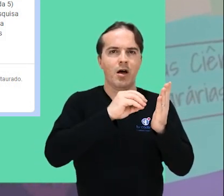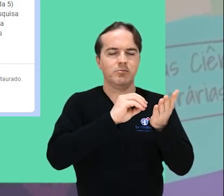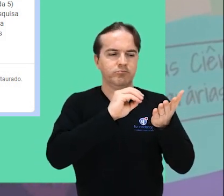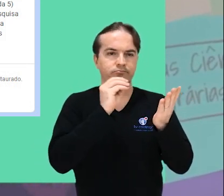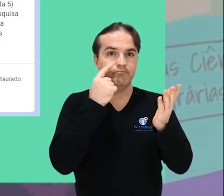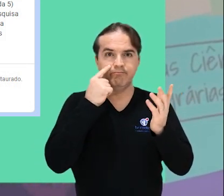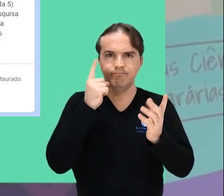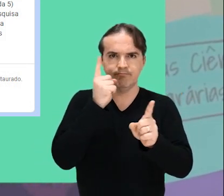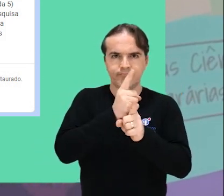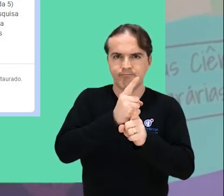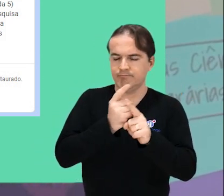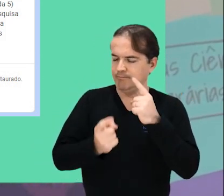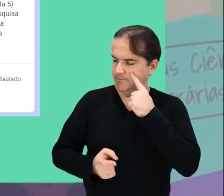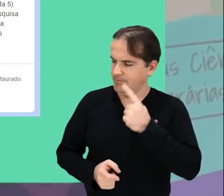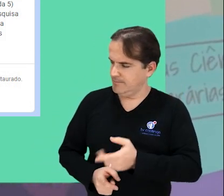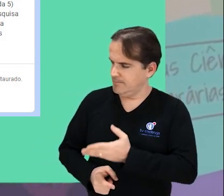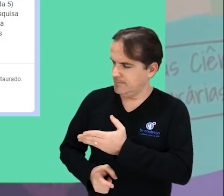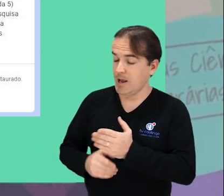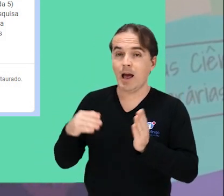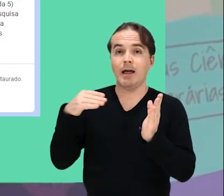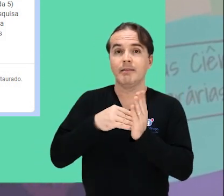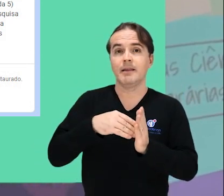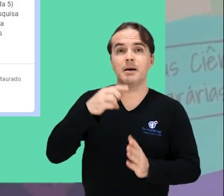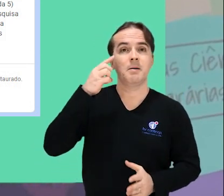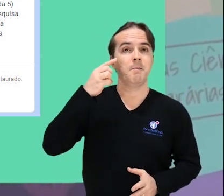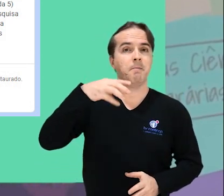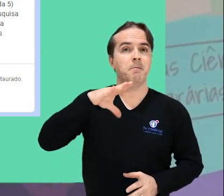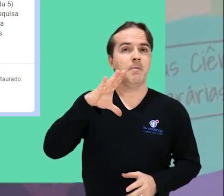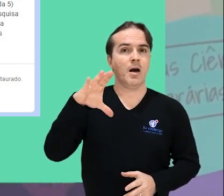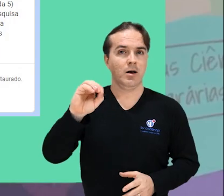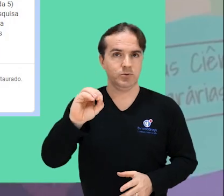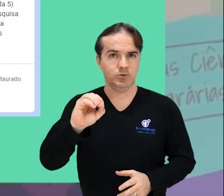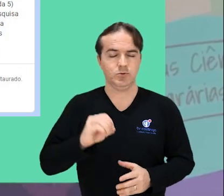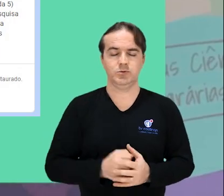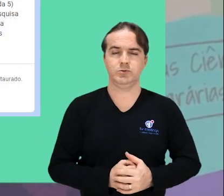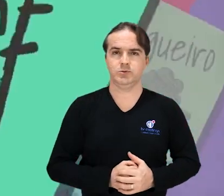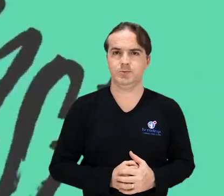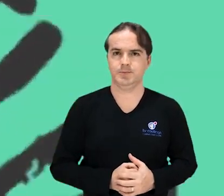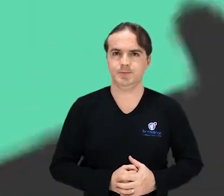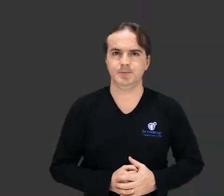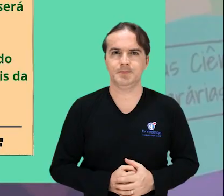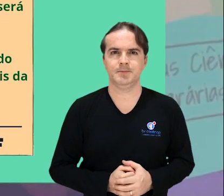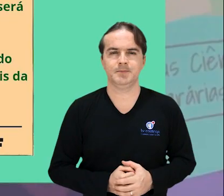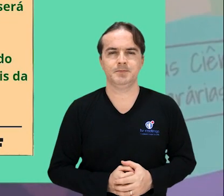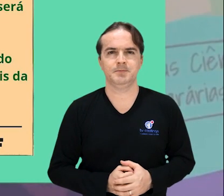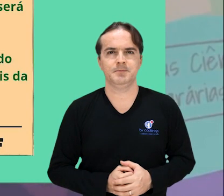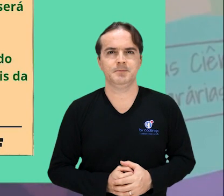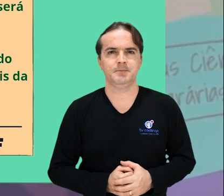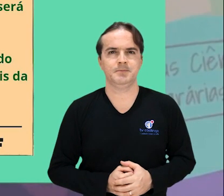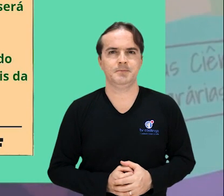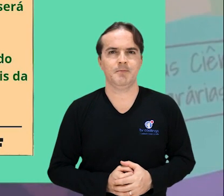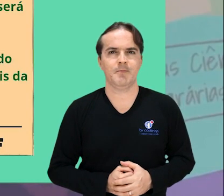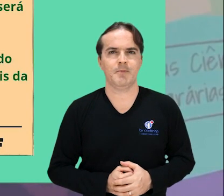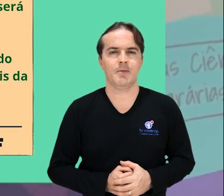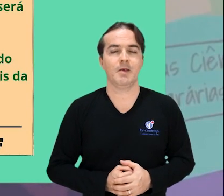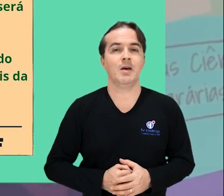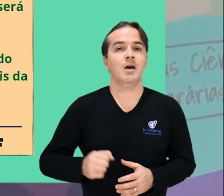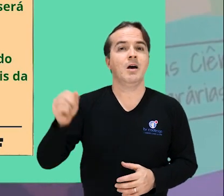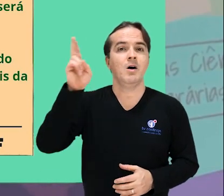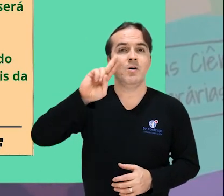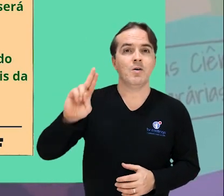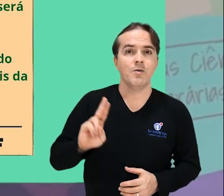site abre.ai.pesquisa.gpef. A Univasf